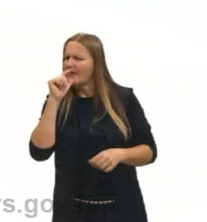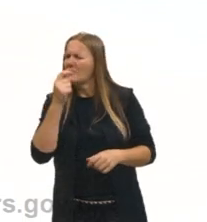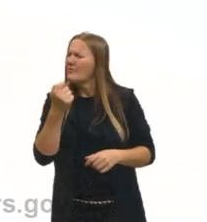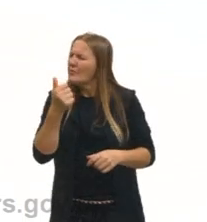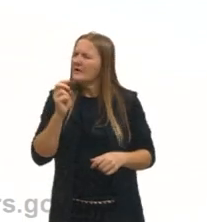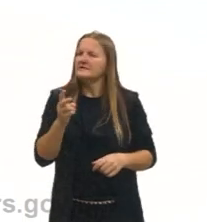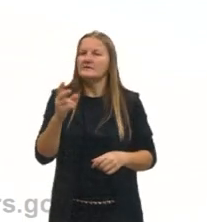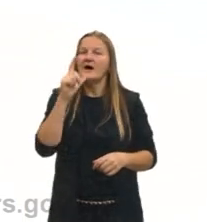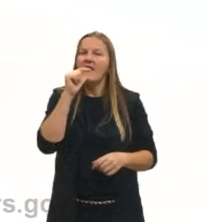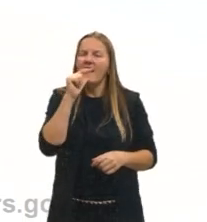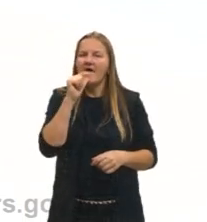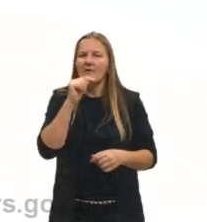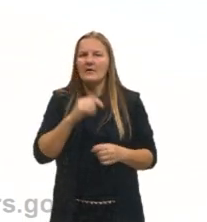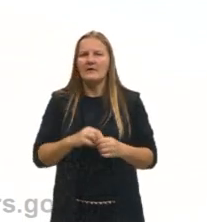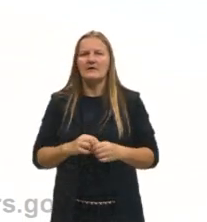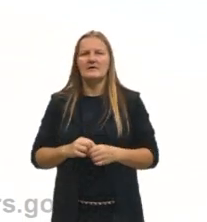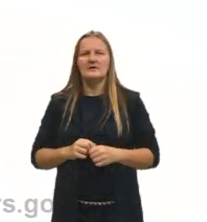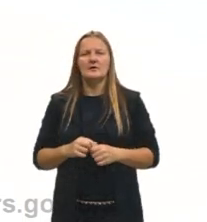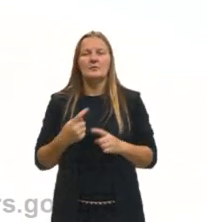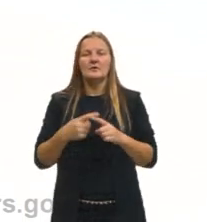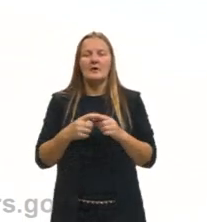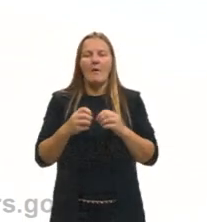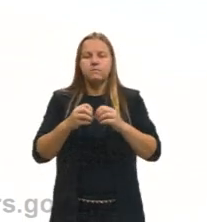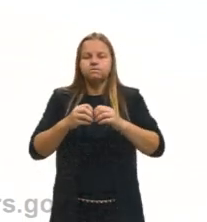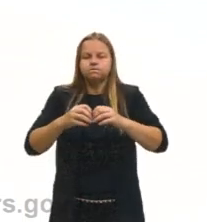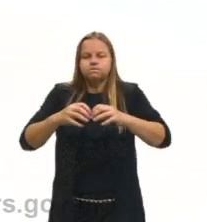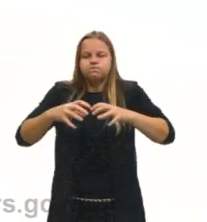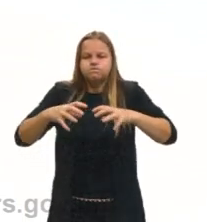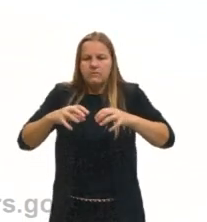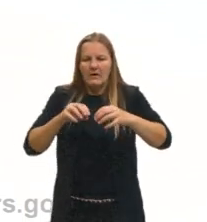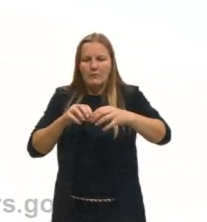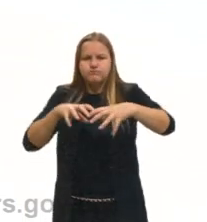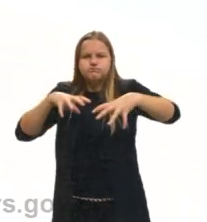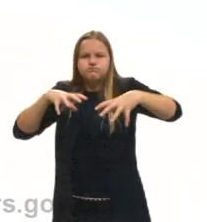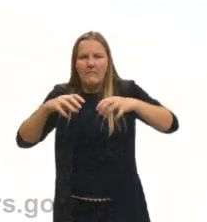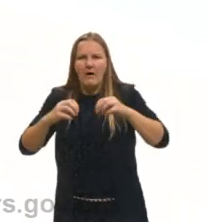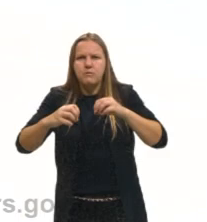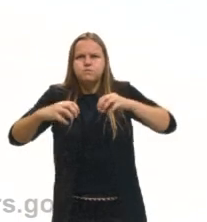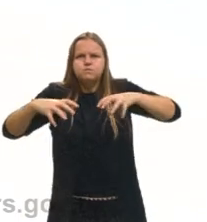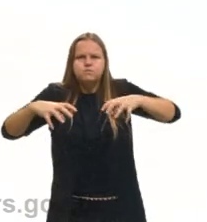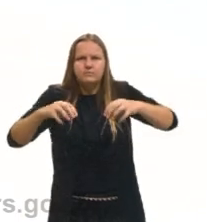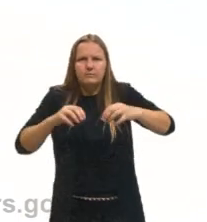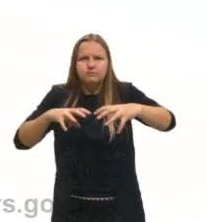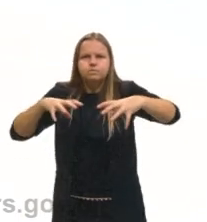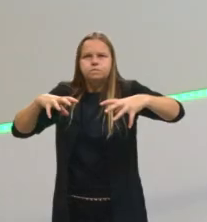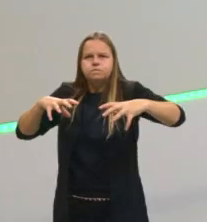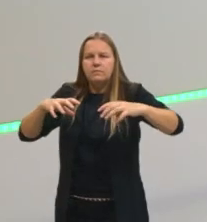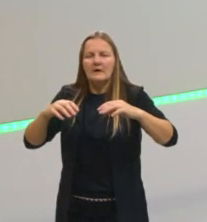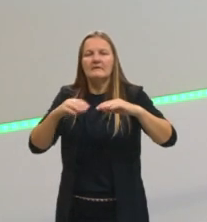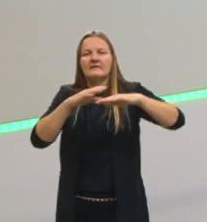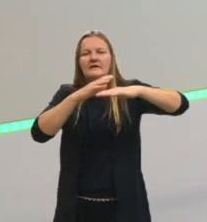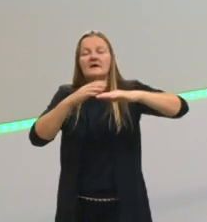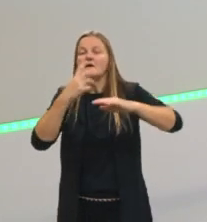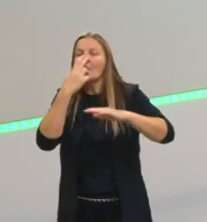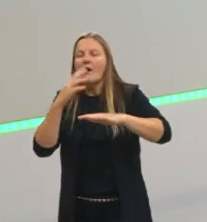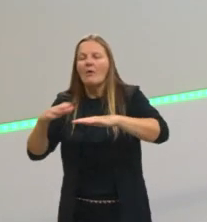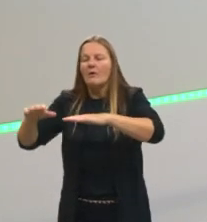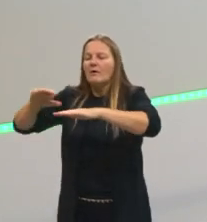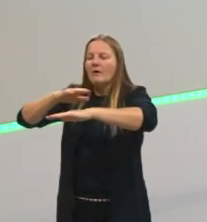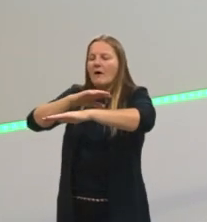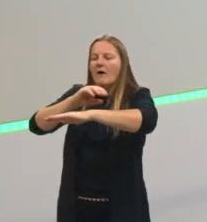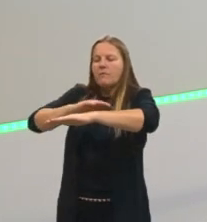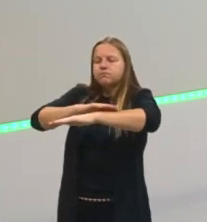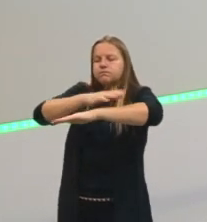que propicia a formação de bolhas, ou seja, a substância que eu quero remover, ela flutua, ela vai para cima da minha